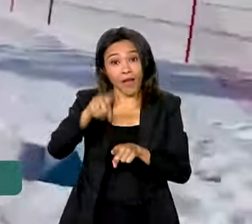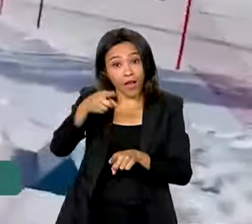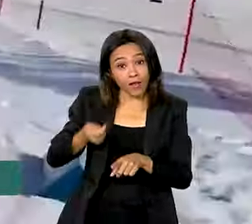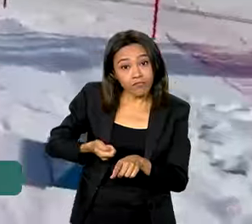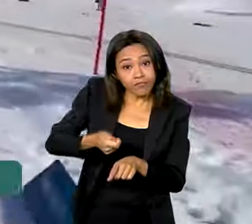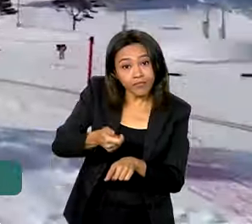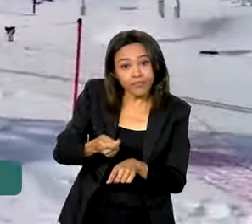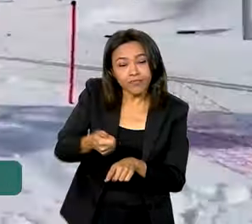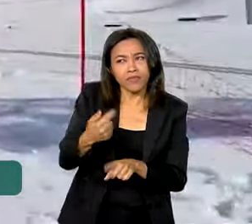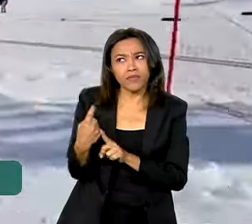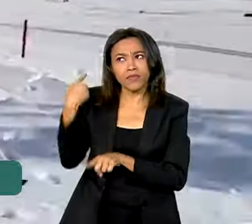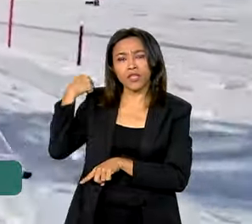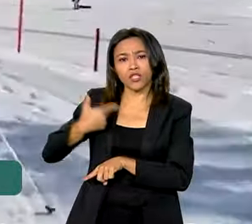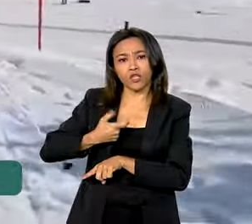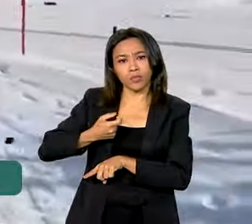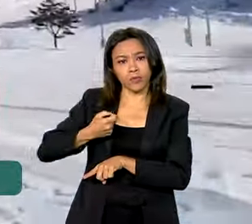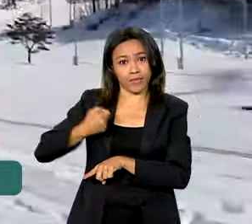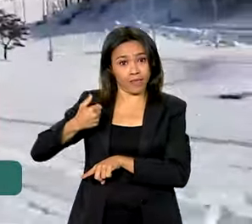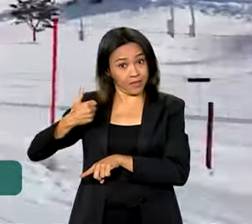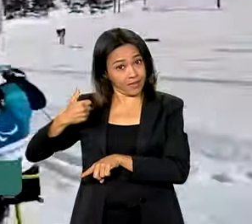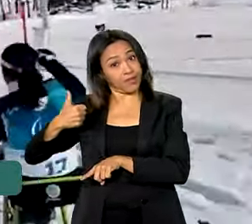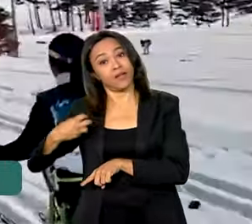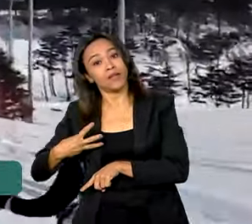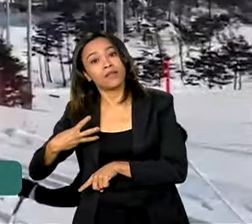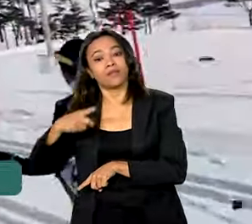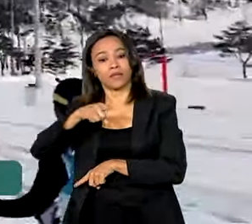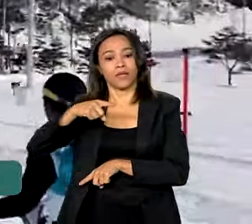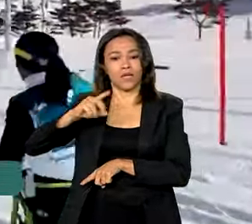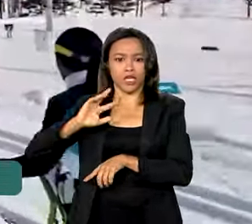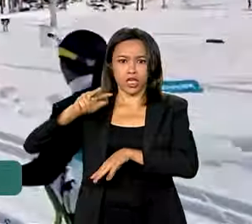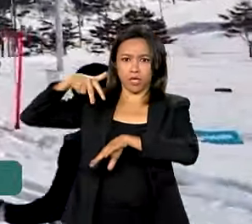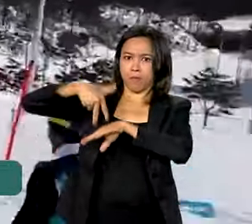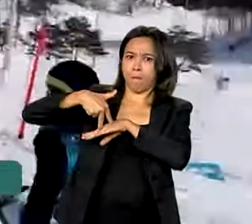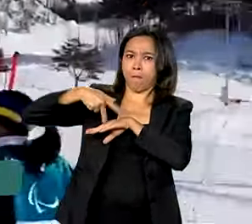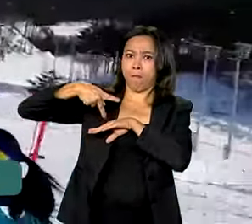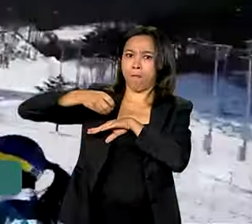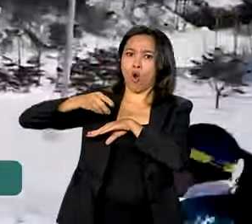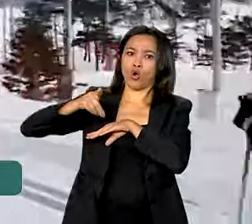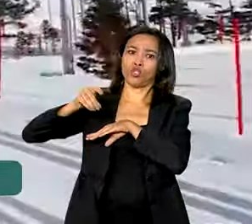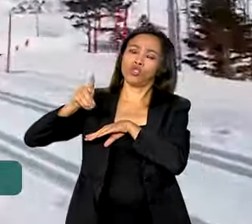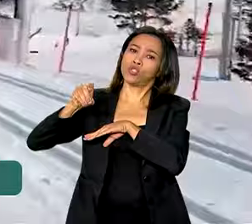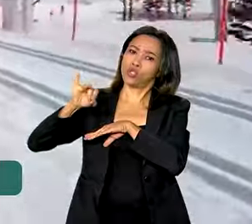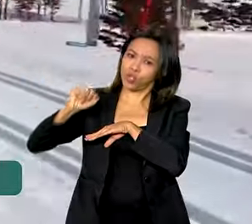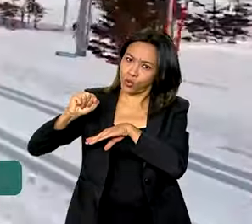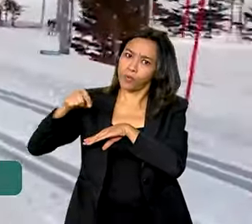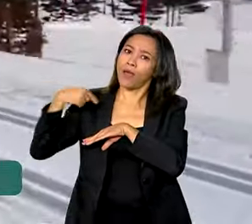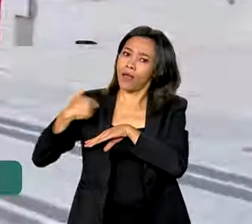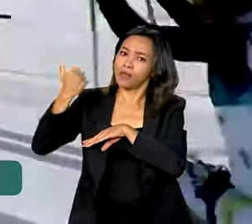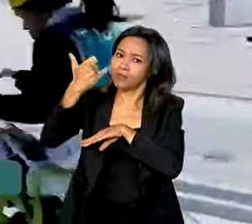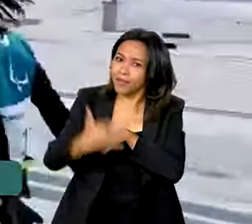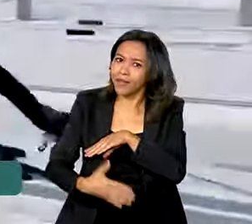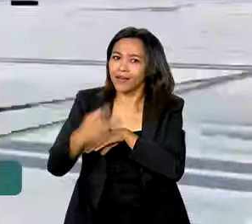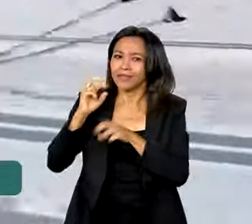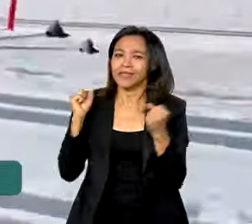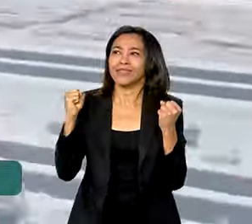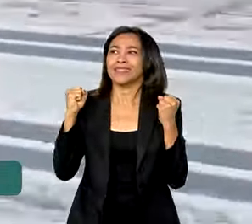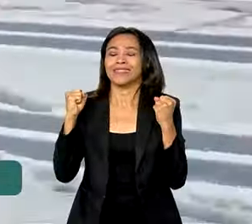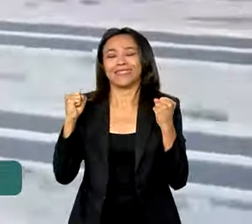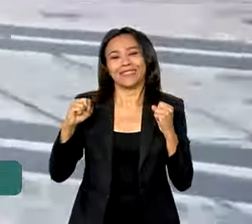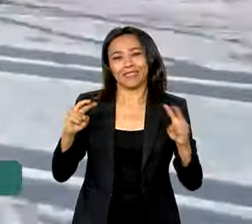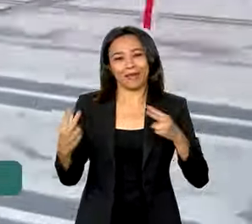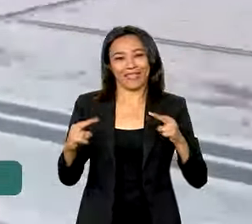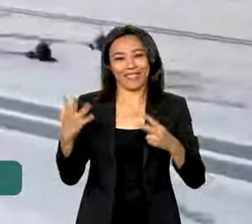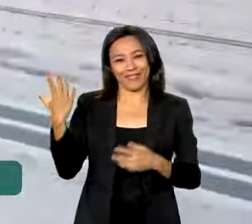desde 2013 e integrante da categoria Pódio desde 2017, ela fala sobre a expectativa para esta edição.